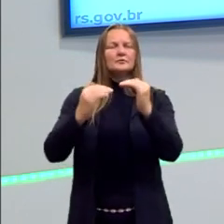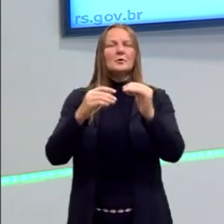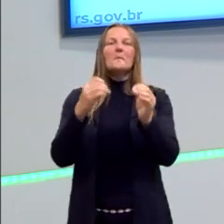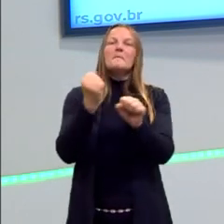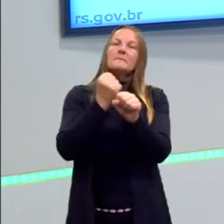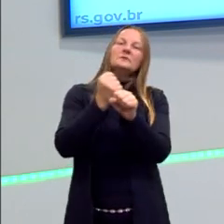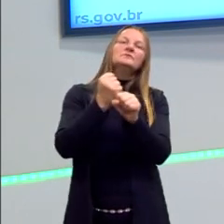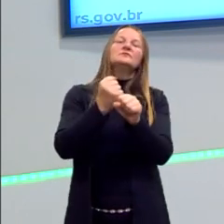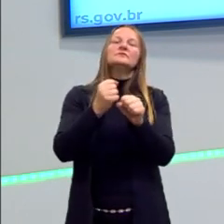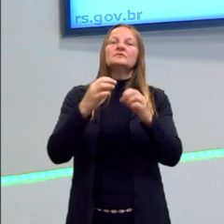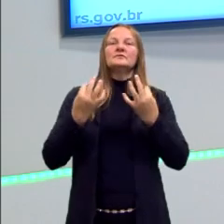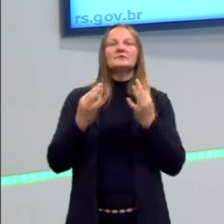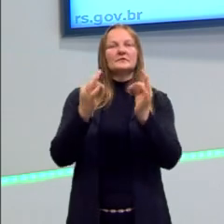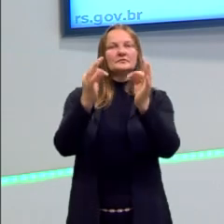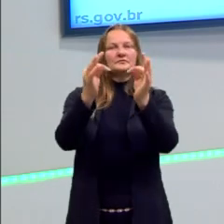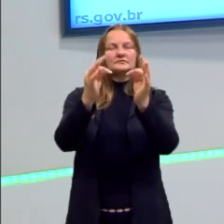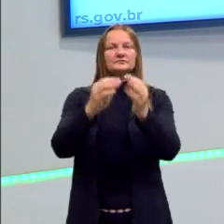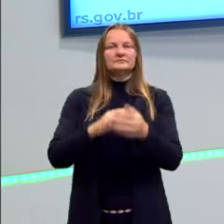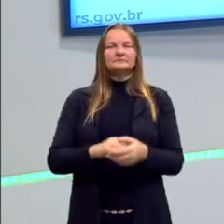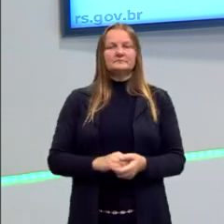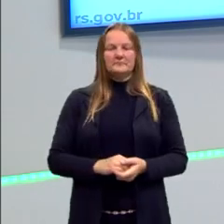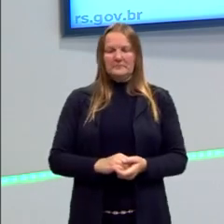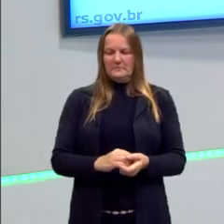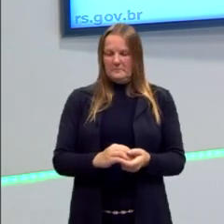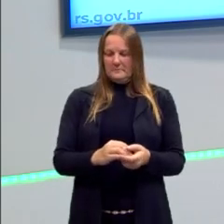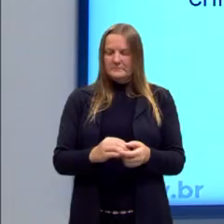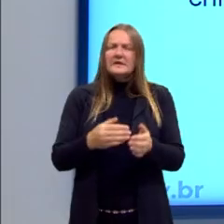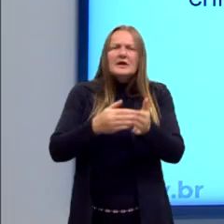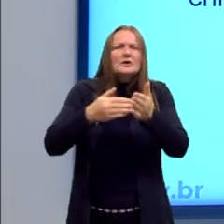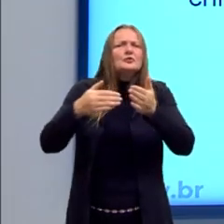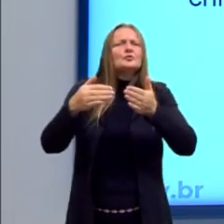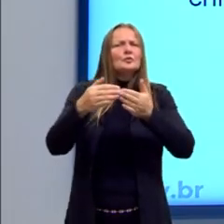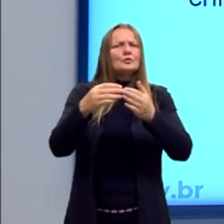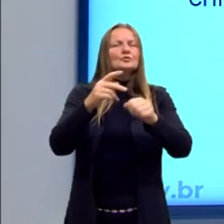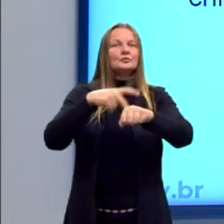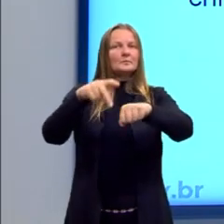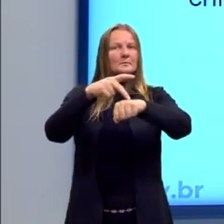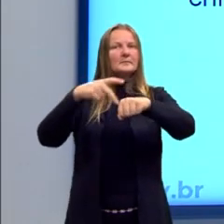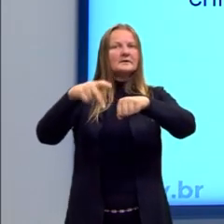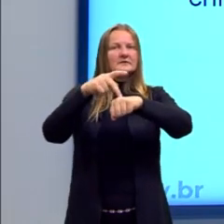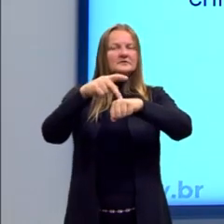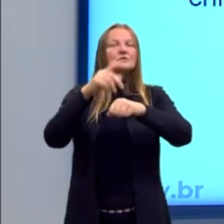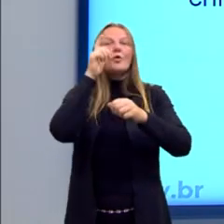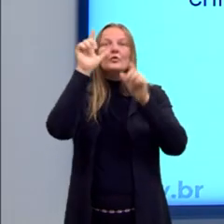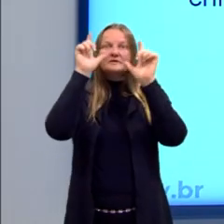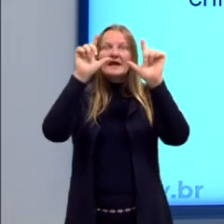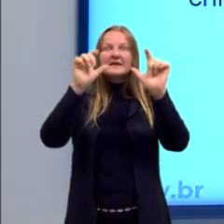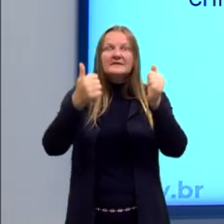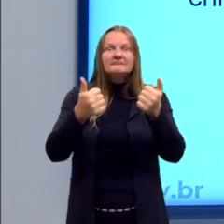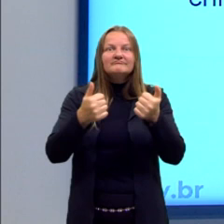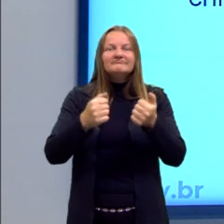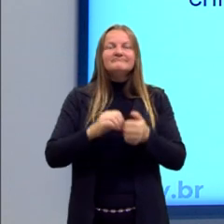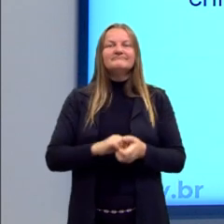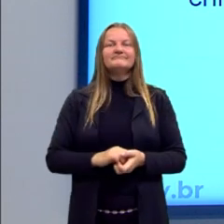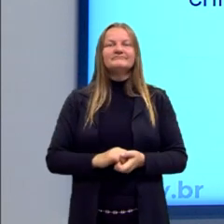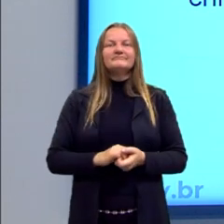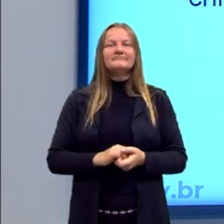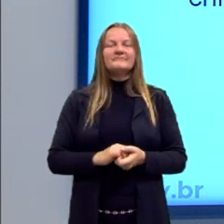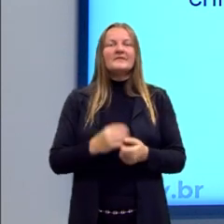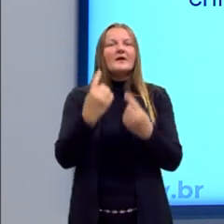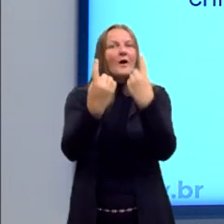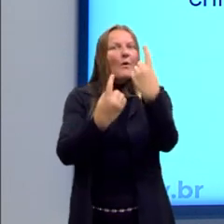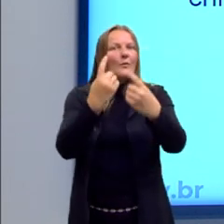principalmente tecnológicos. e, mas será que todos os países vão conseguir fazer isso? Então, países